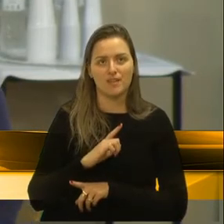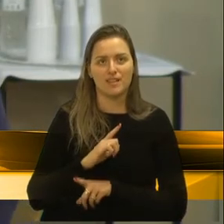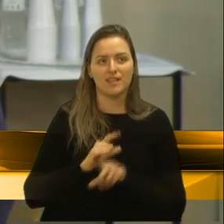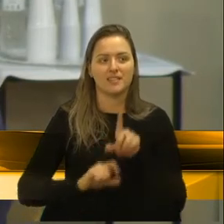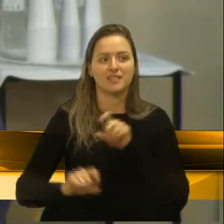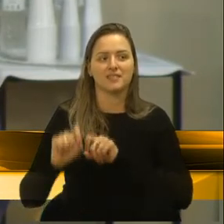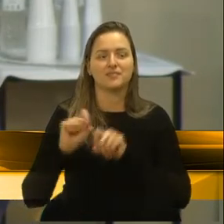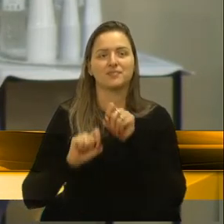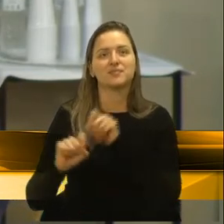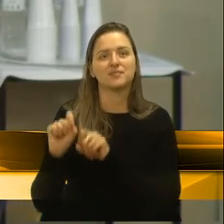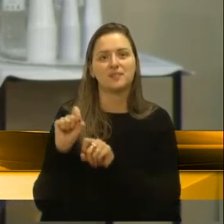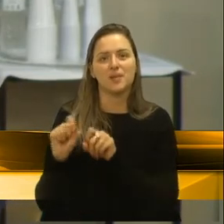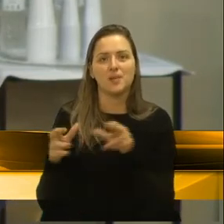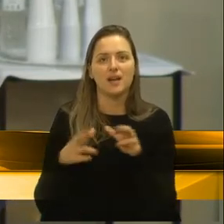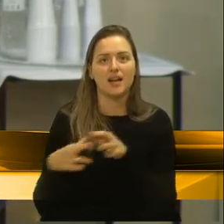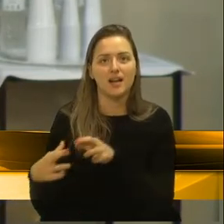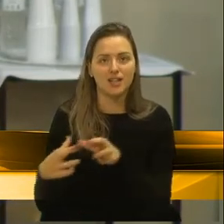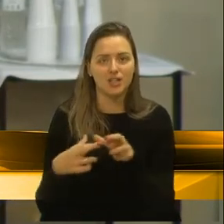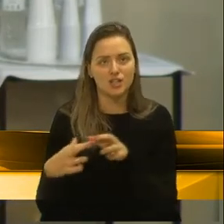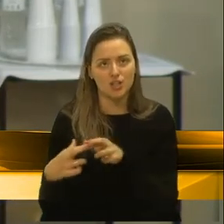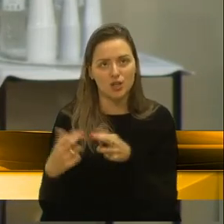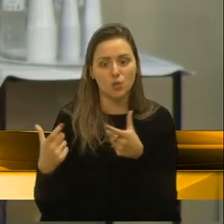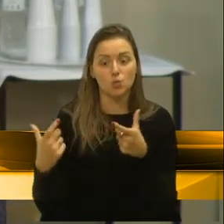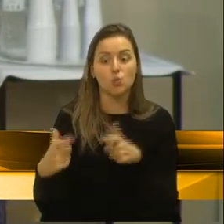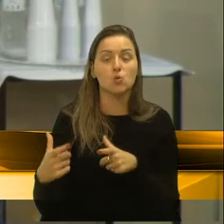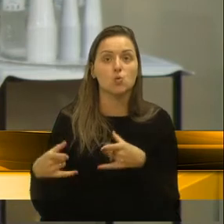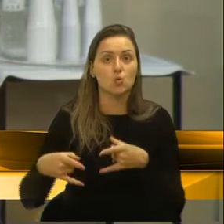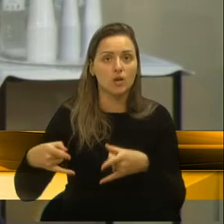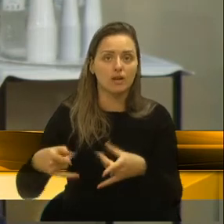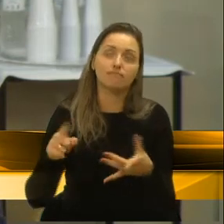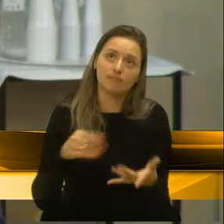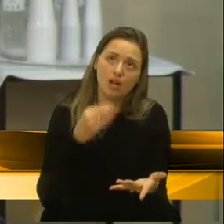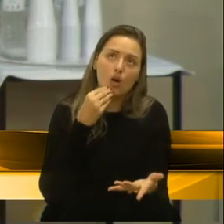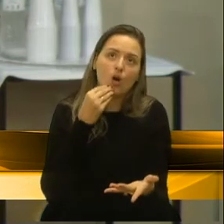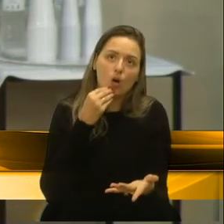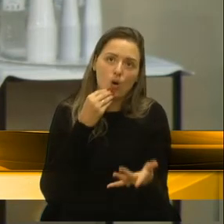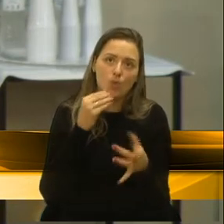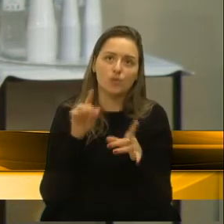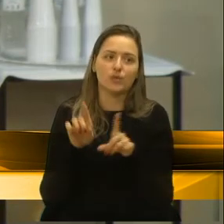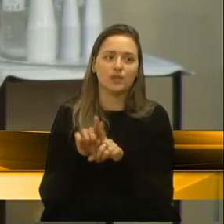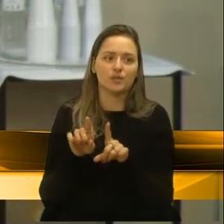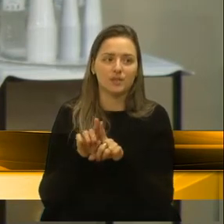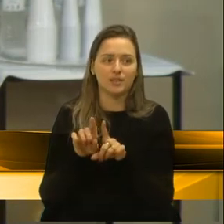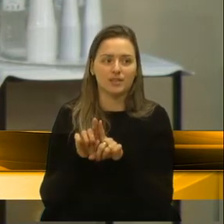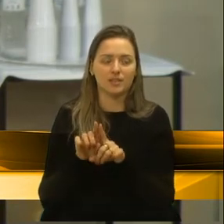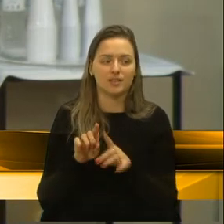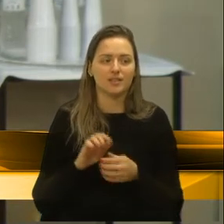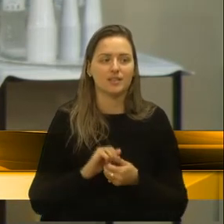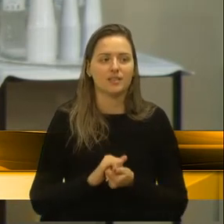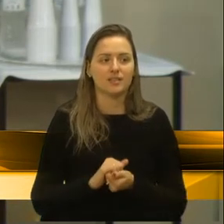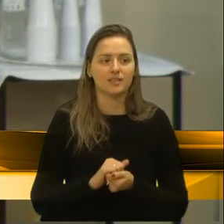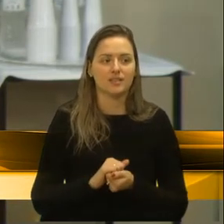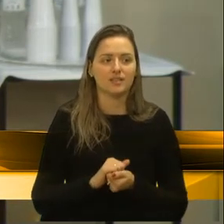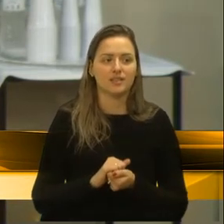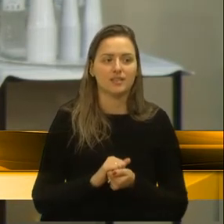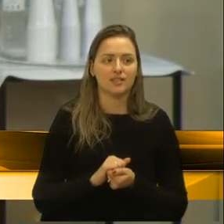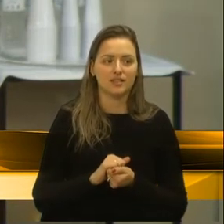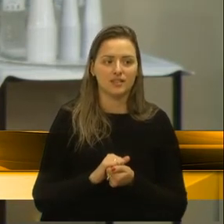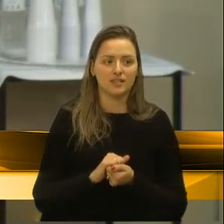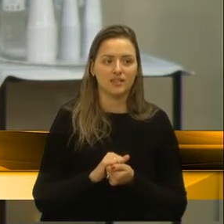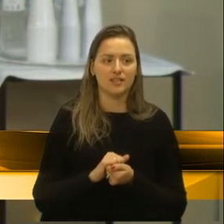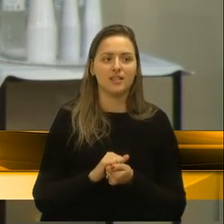regional dos leitos. E, claro, até foi dito aqui, a cidade